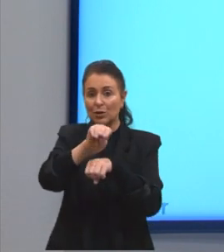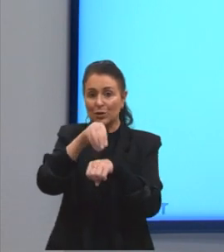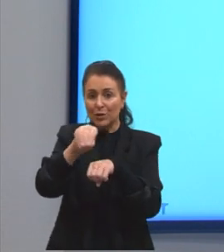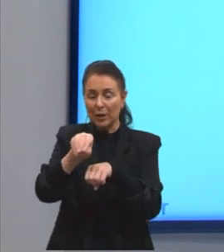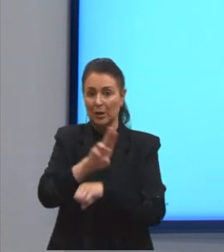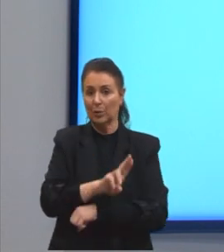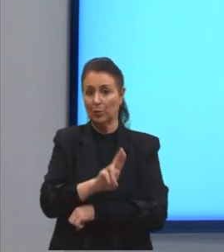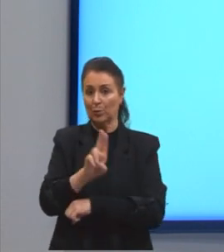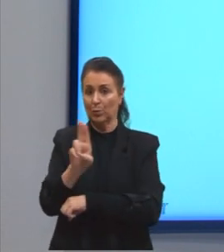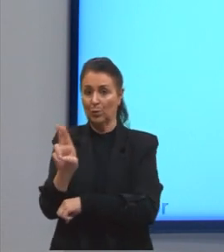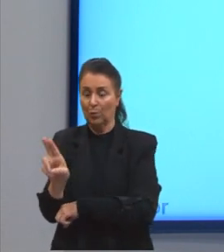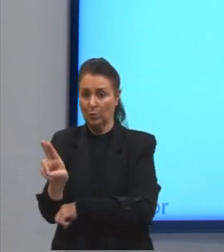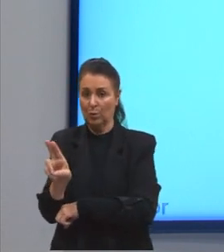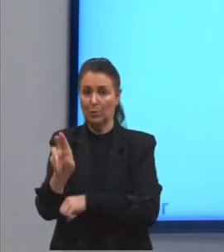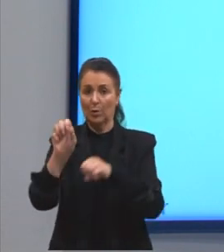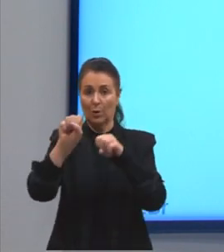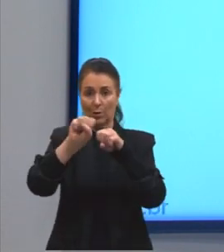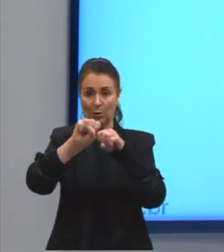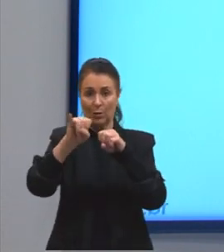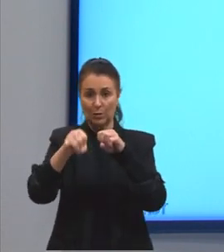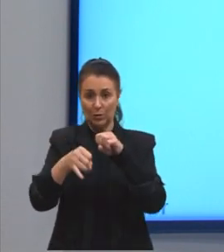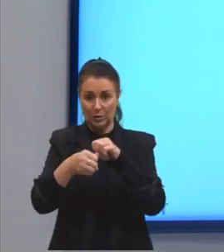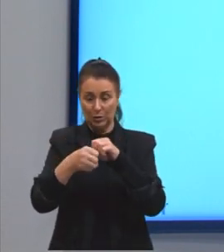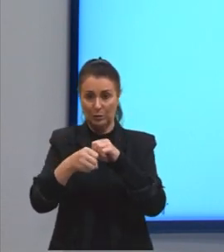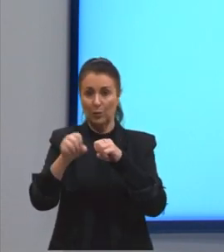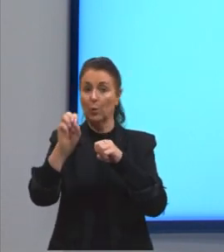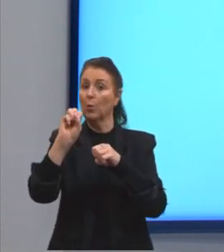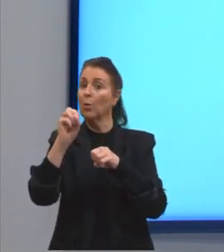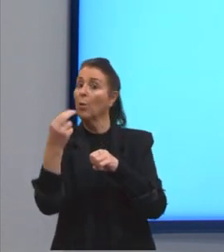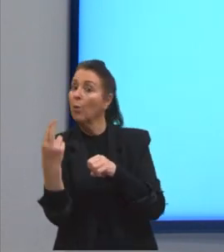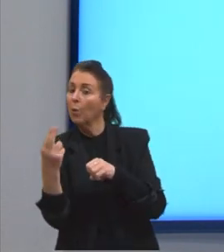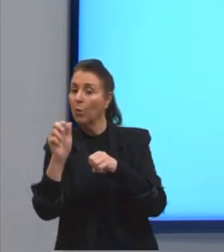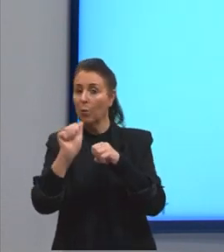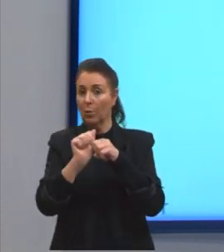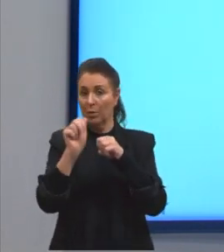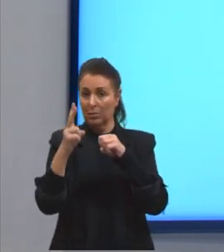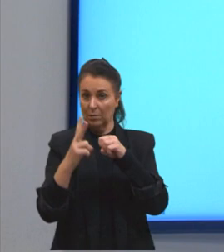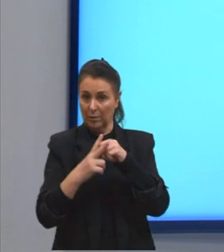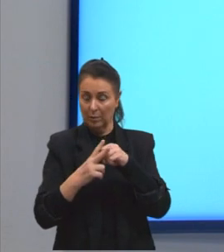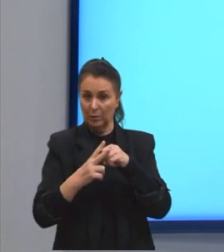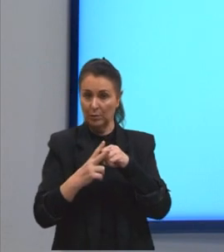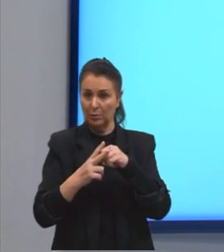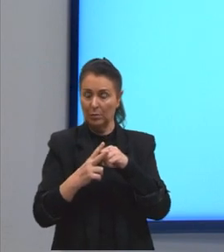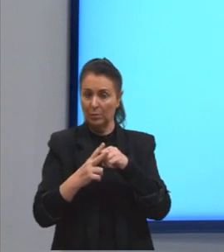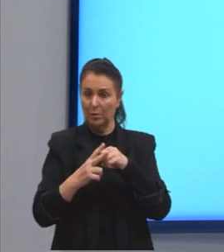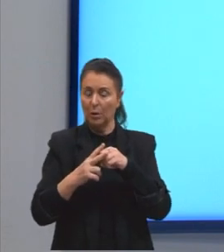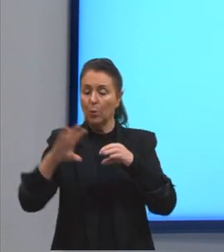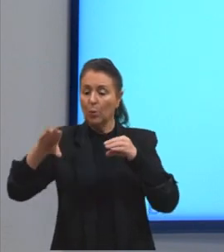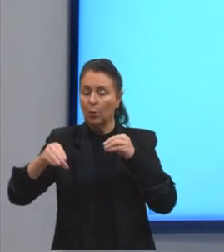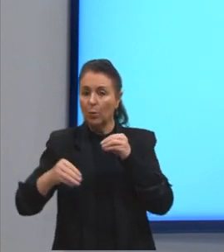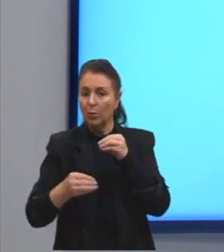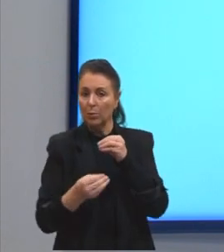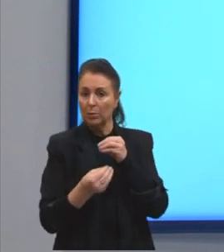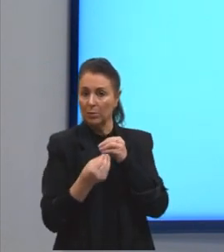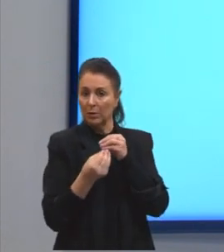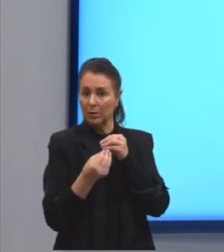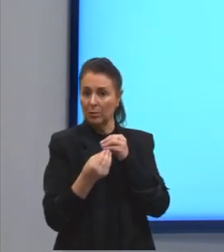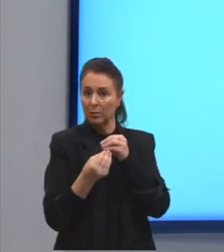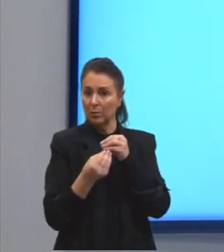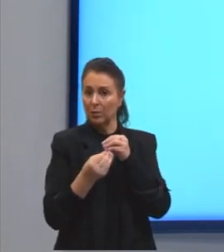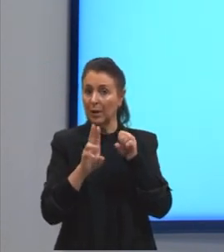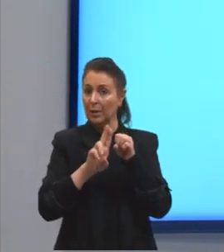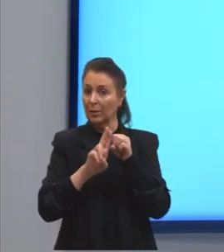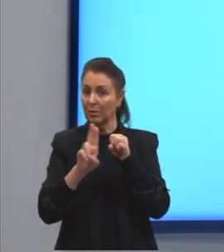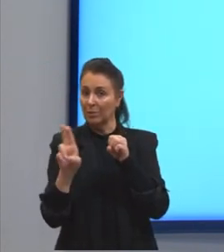nome ali for um adjetivo ou um advérbio, a expressão que completa é um complemento nominal.